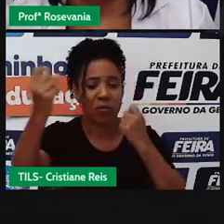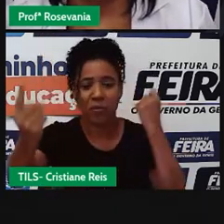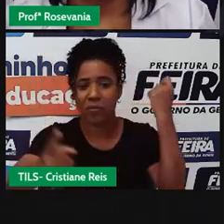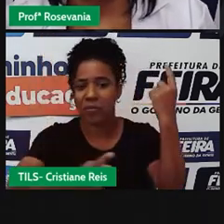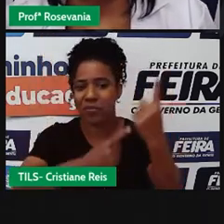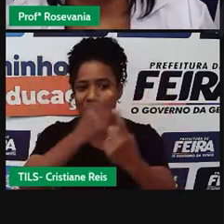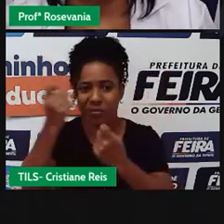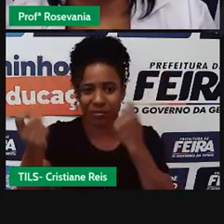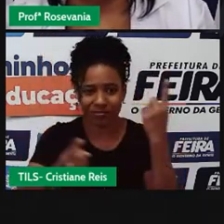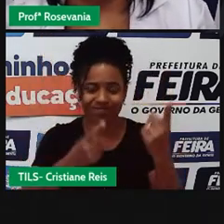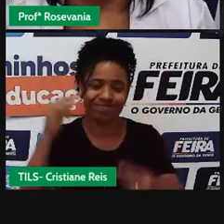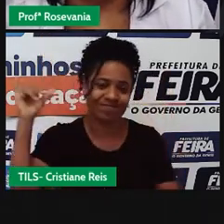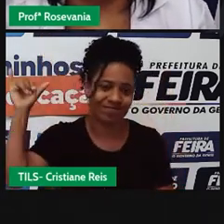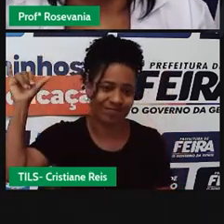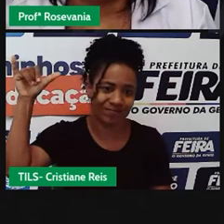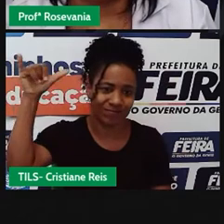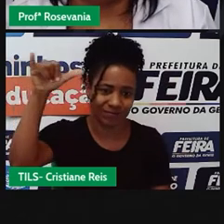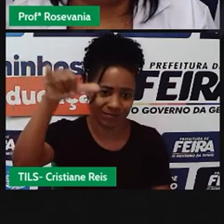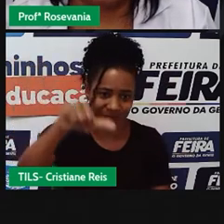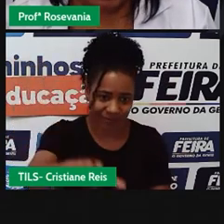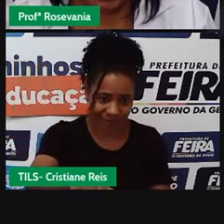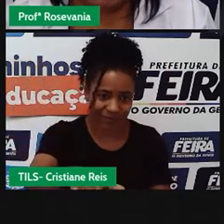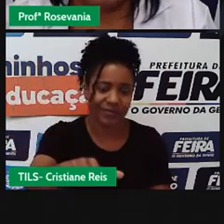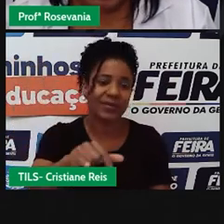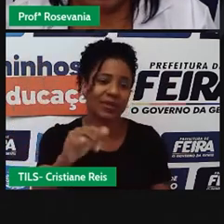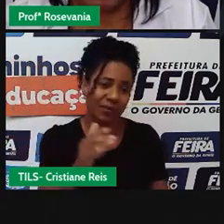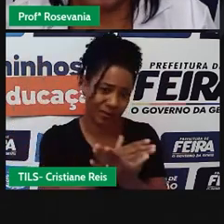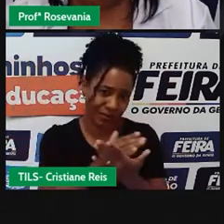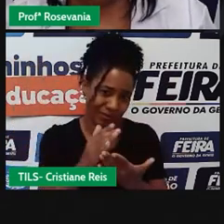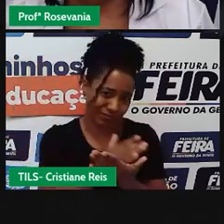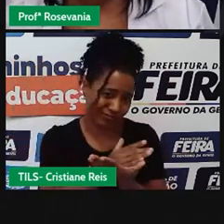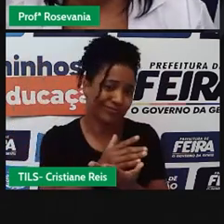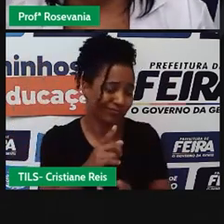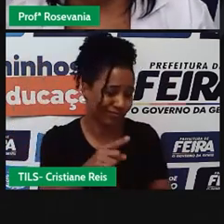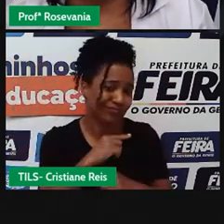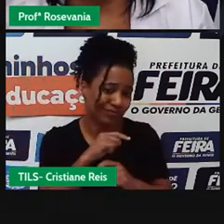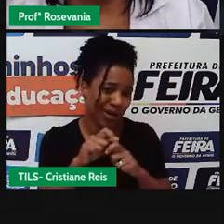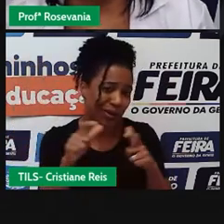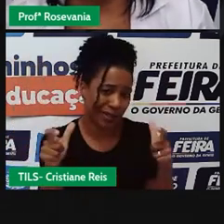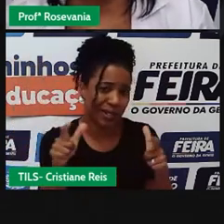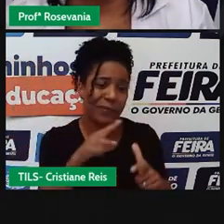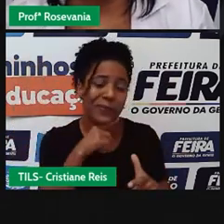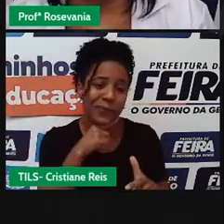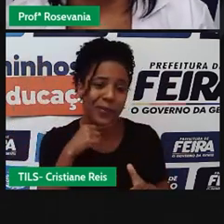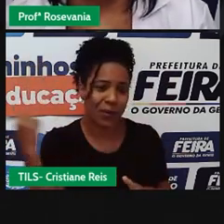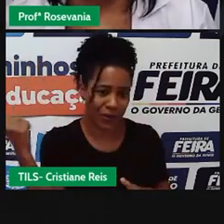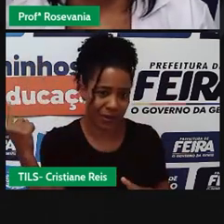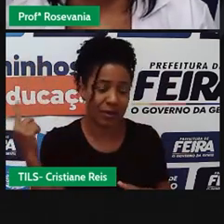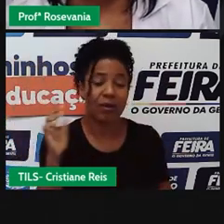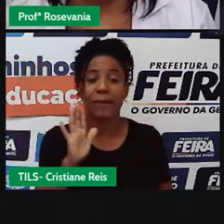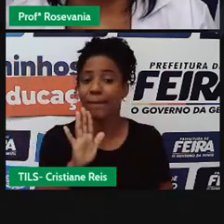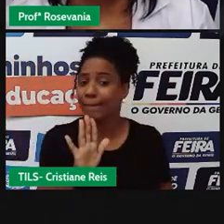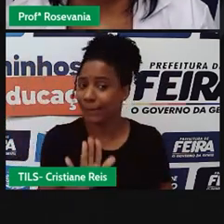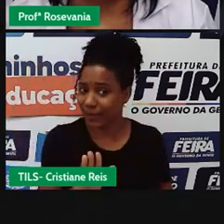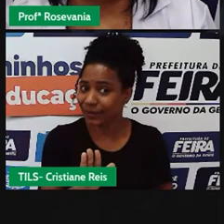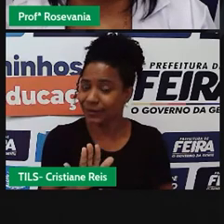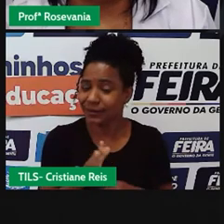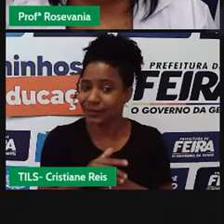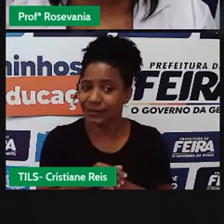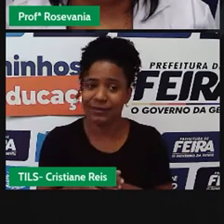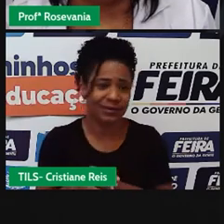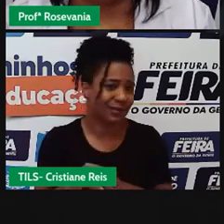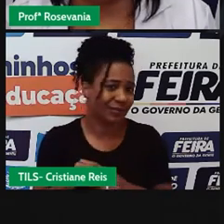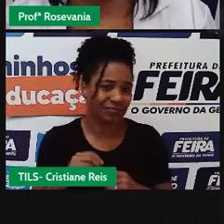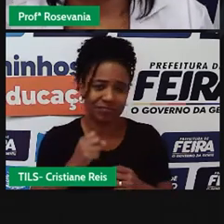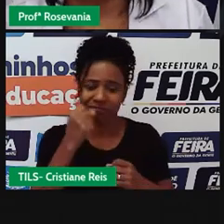dito, e, normalmente, quando cai, quase todo mundo morre, é fato, mas, em compensação, é, os acidentes